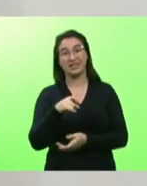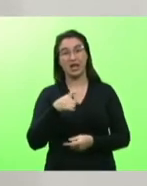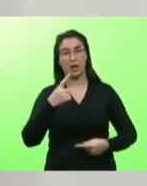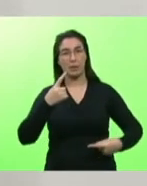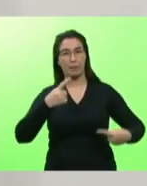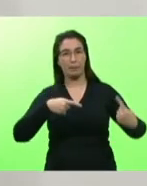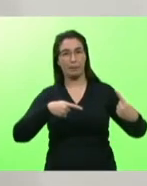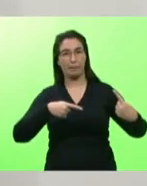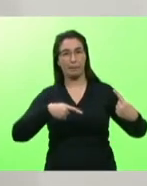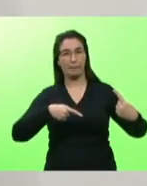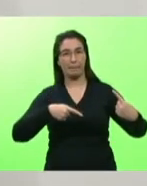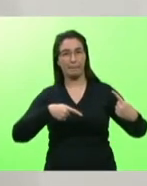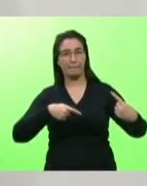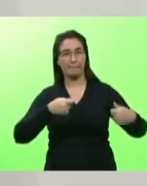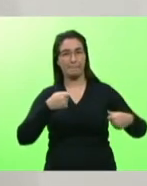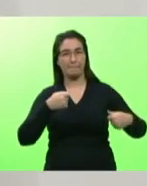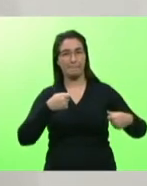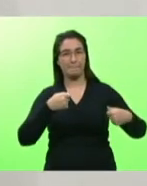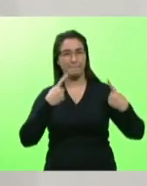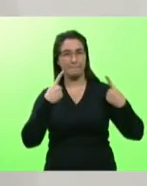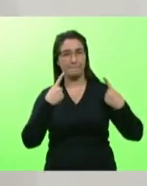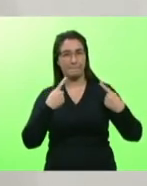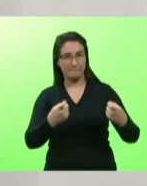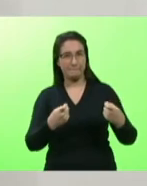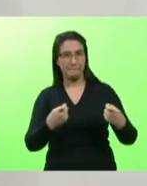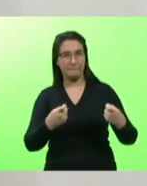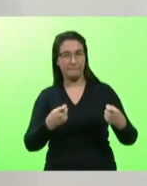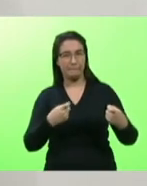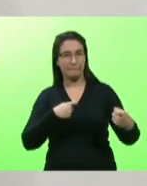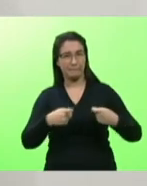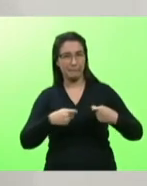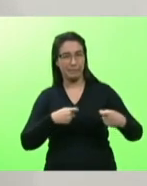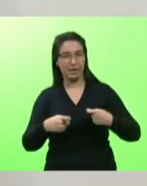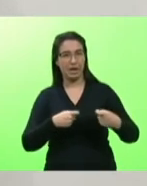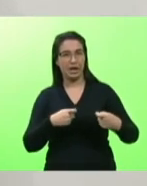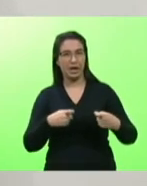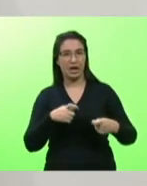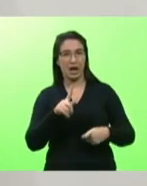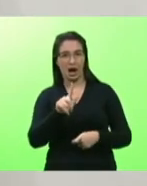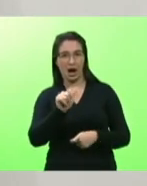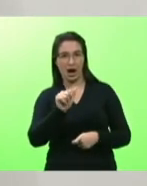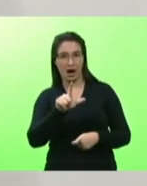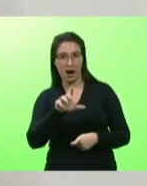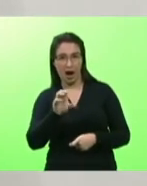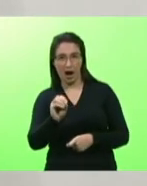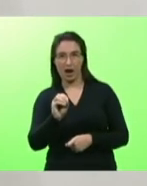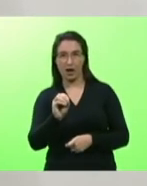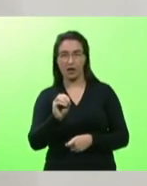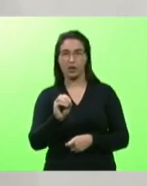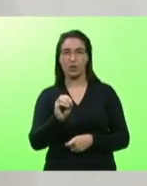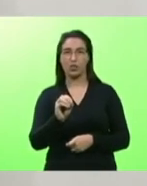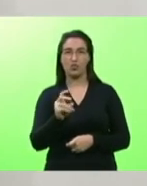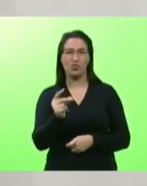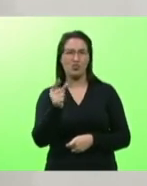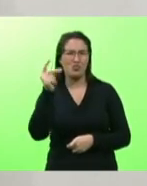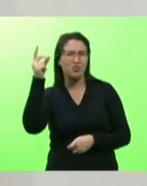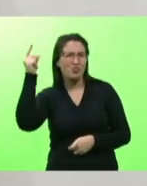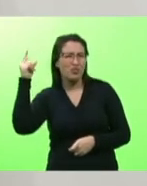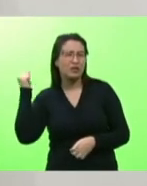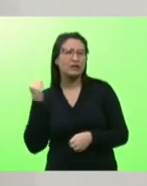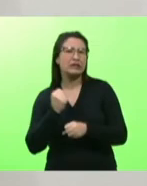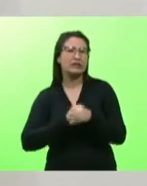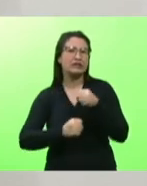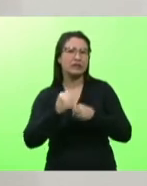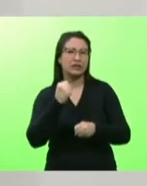vai entender um pouquinho sobre a rinha de galo ela surge há muito tempo atrás como estimulante dos